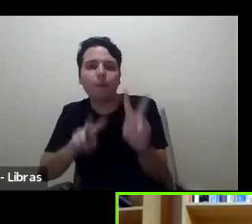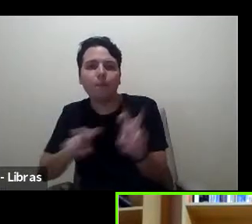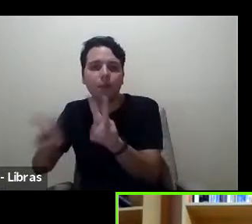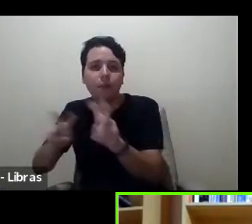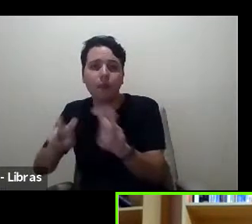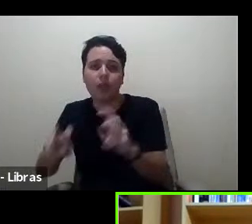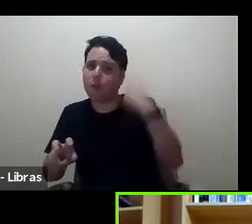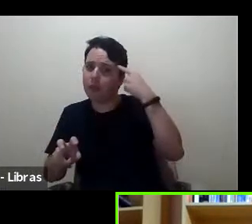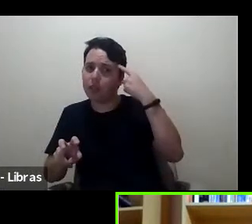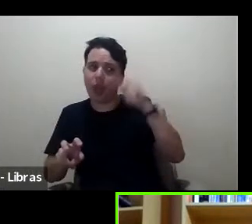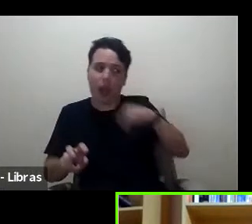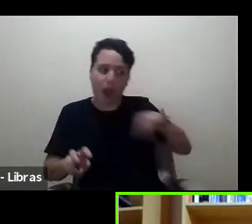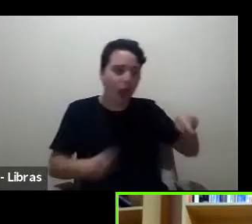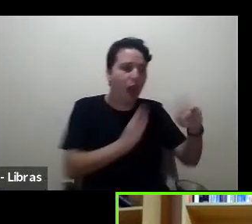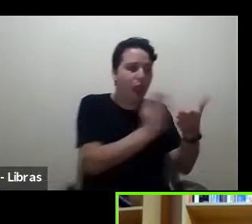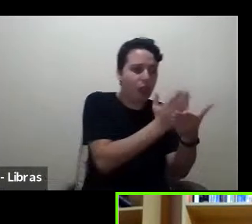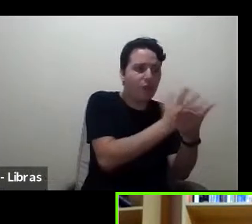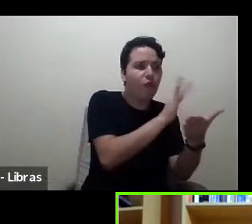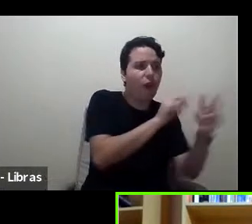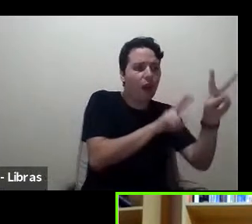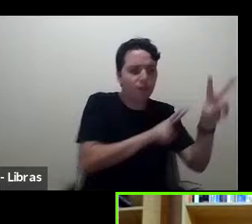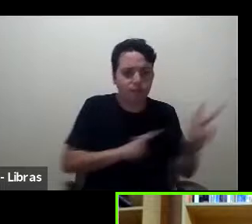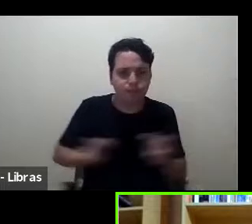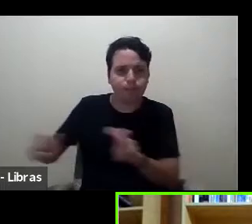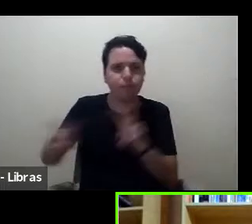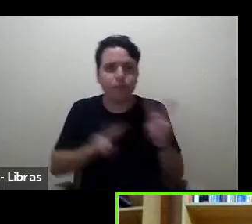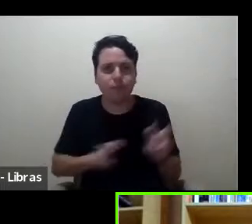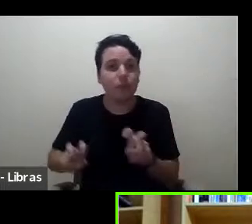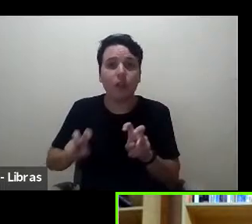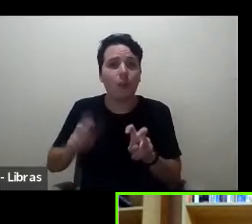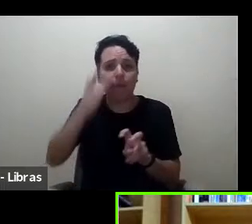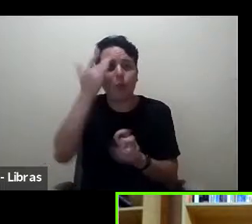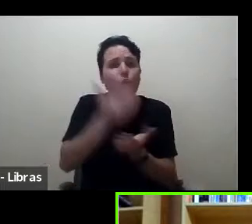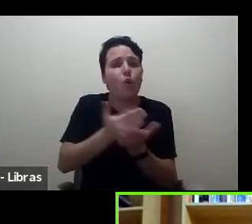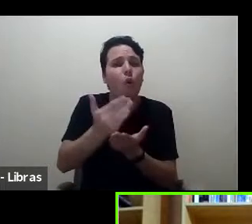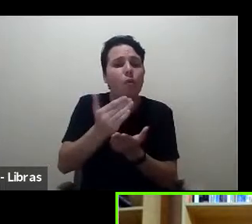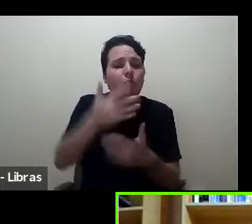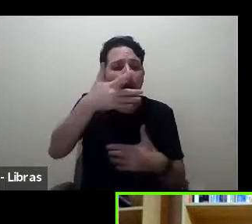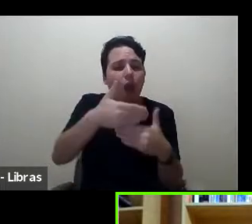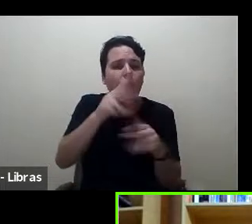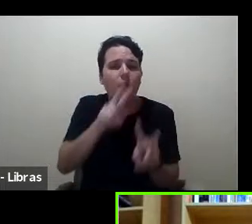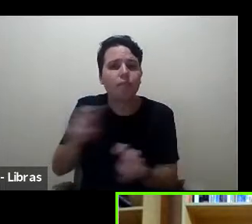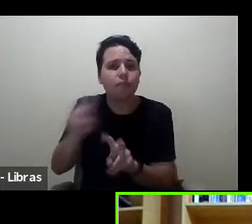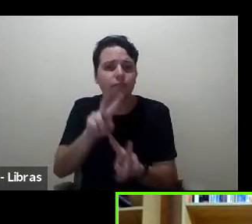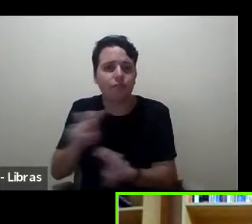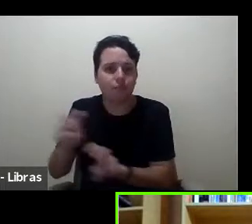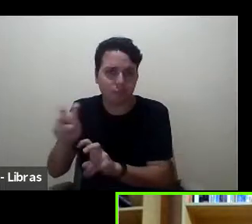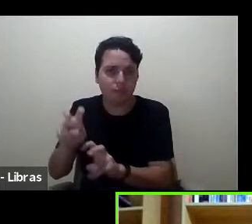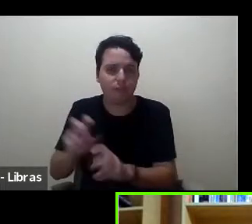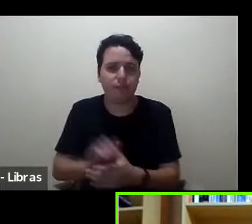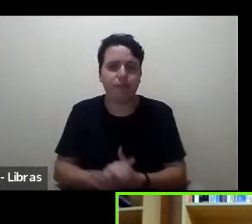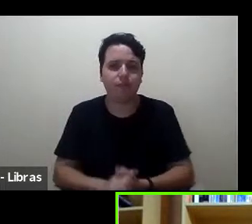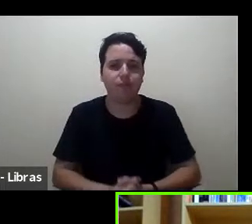e que também há um interesse internacional pela nossa produção e a resenha pode cumprir muito bem esse papel.